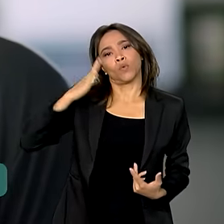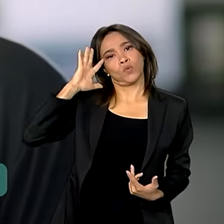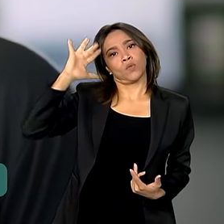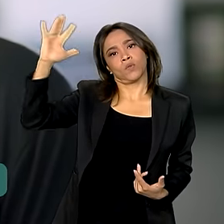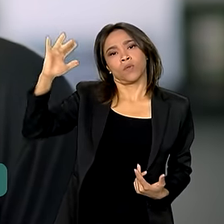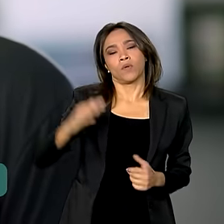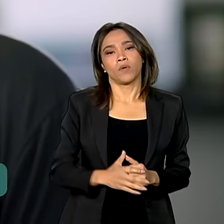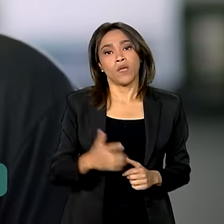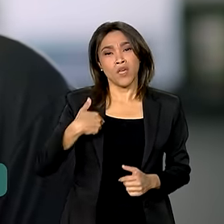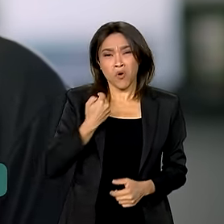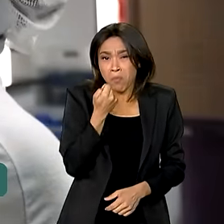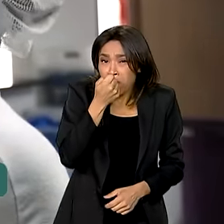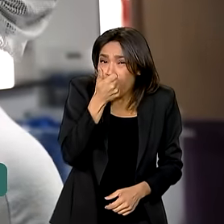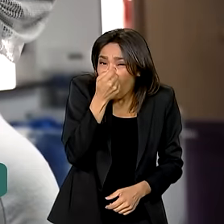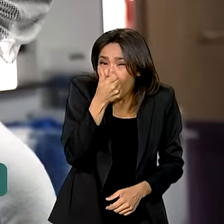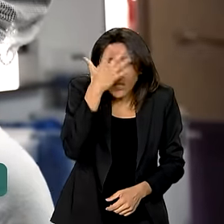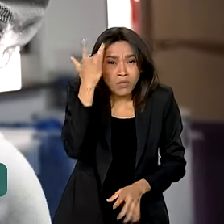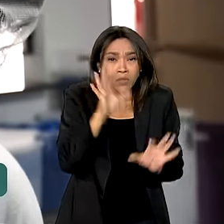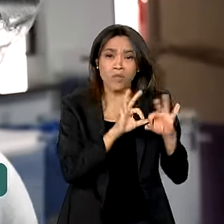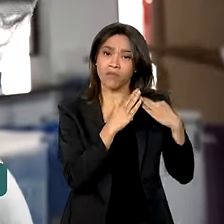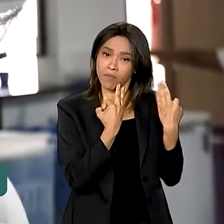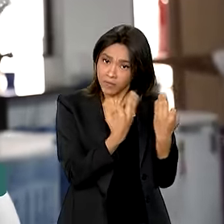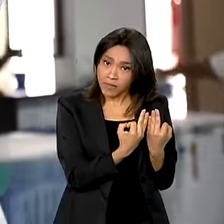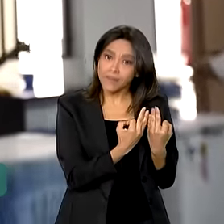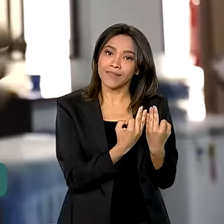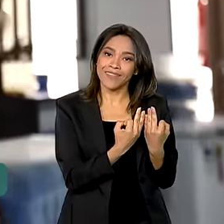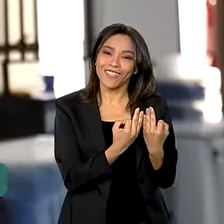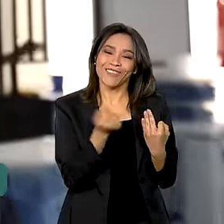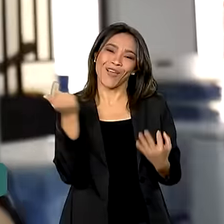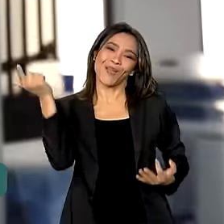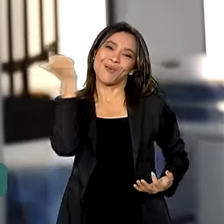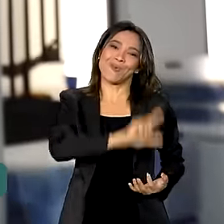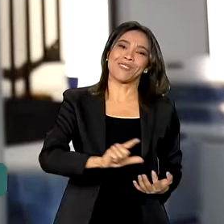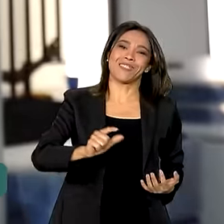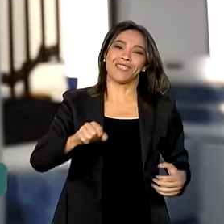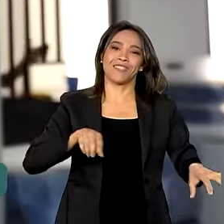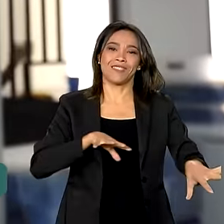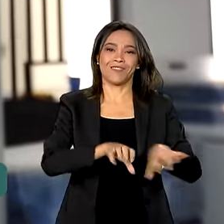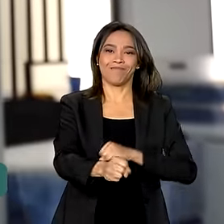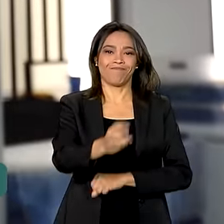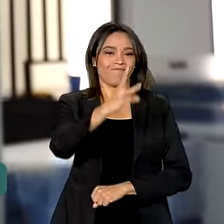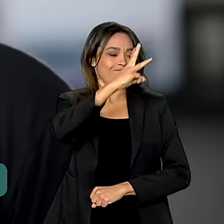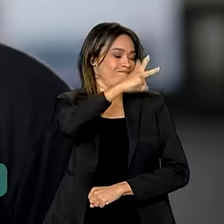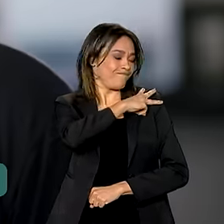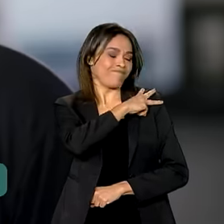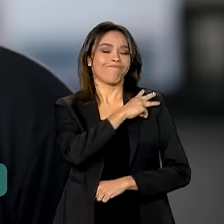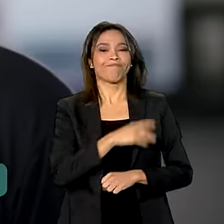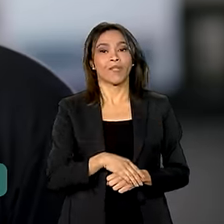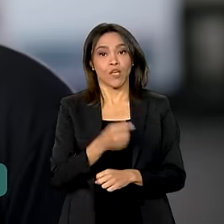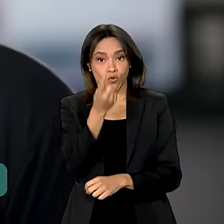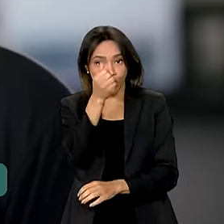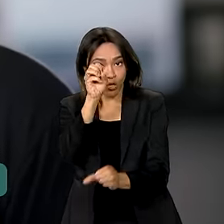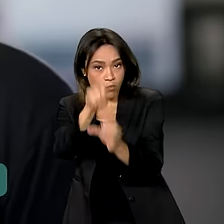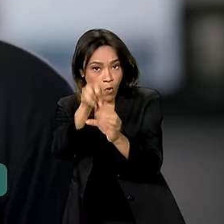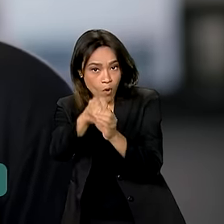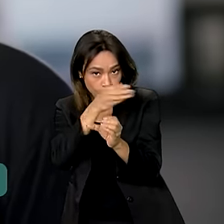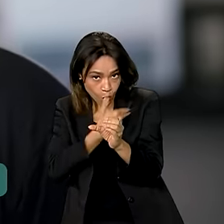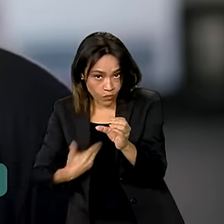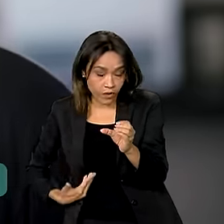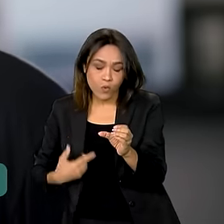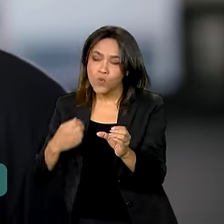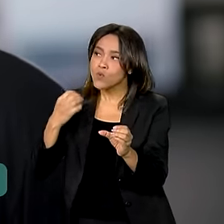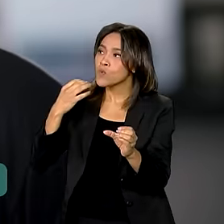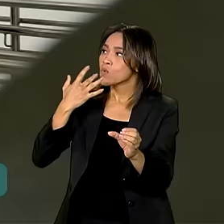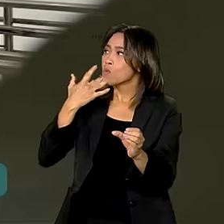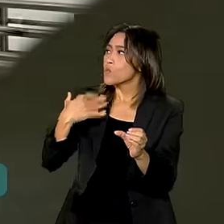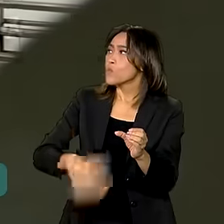Eu acho que eu sou uma das poucas pessoas da família que vai conseguir completar o ensino médio. O pé de meia faz muita diferença, não